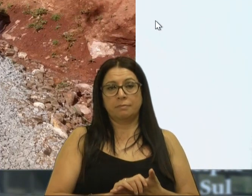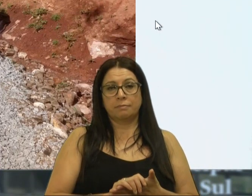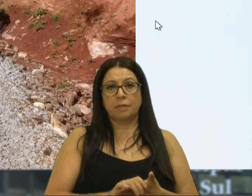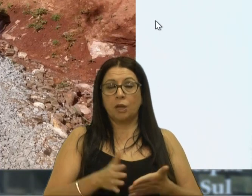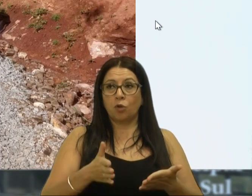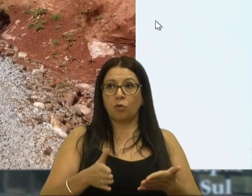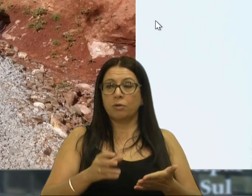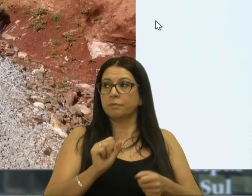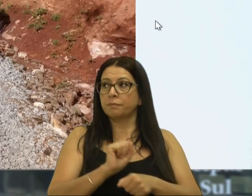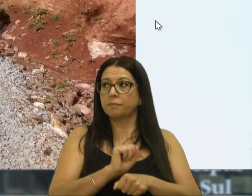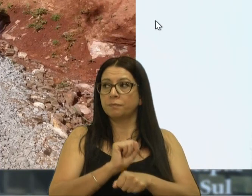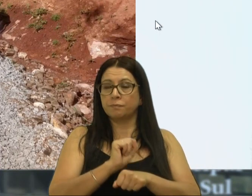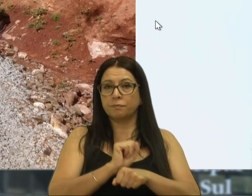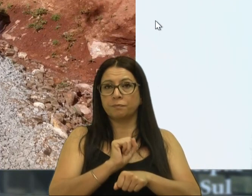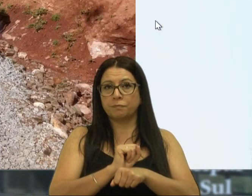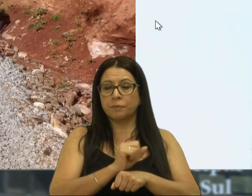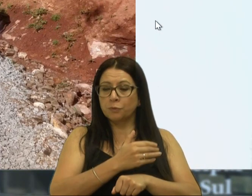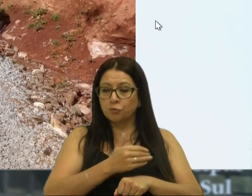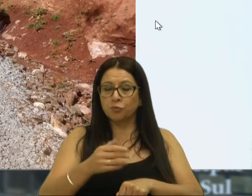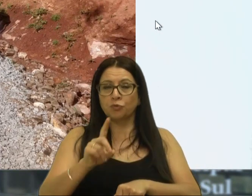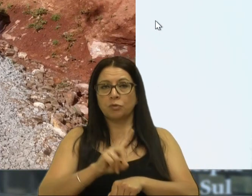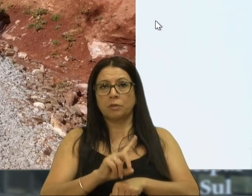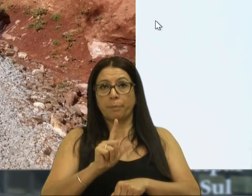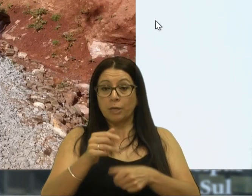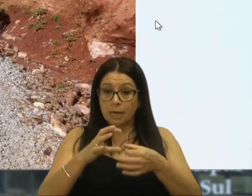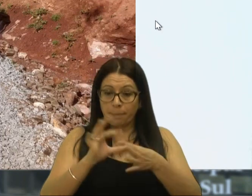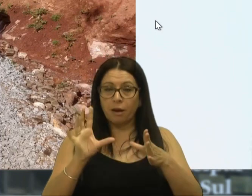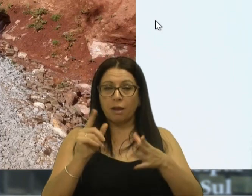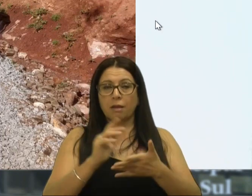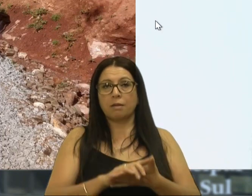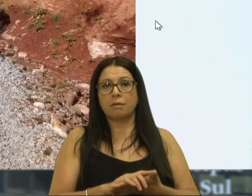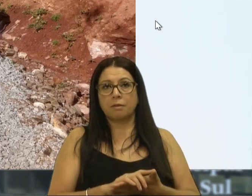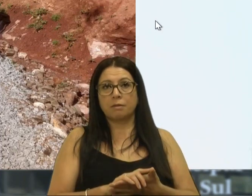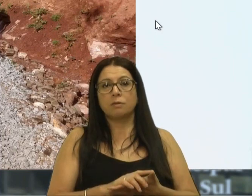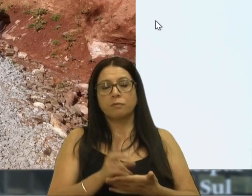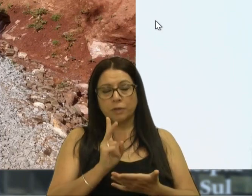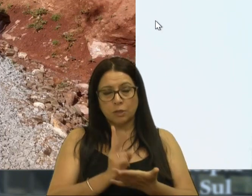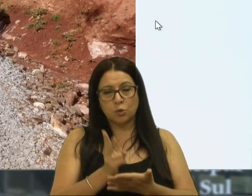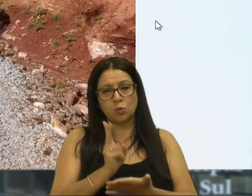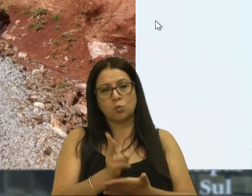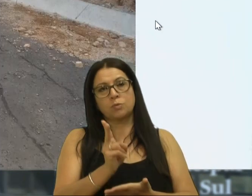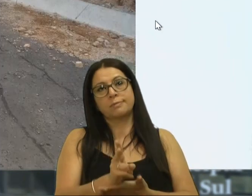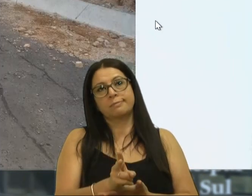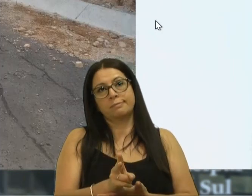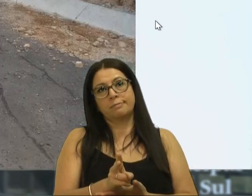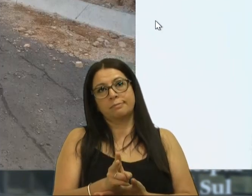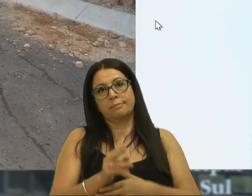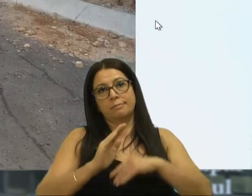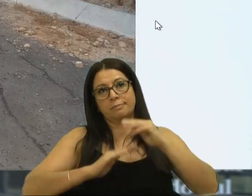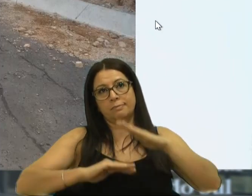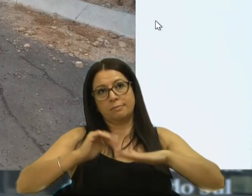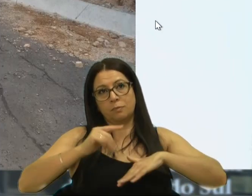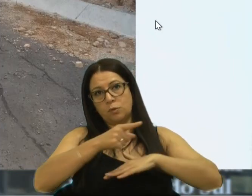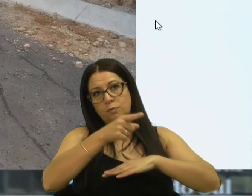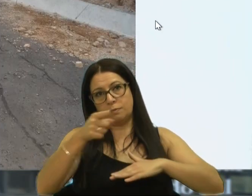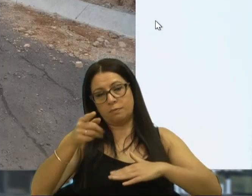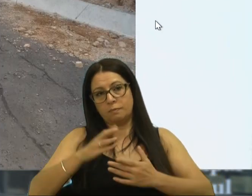agora é só aguardar uns dias, que depois que for liberada essa licença, irá continuar a obra.